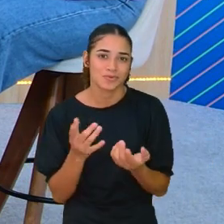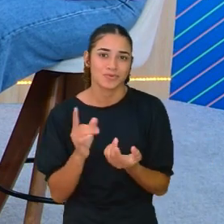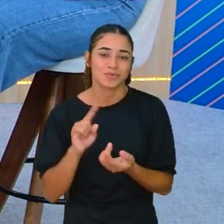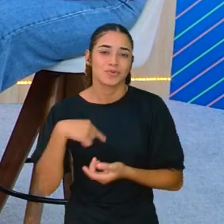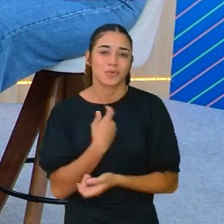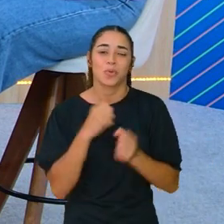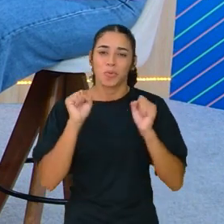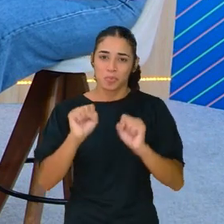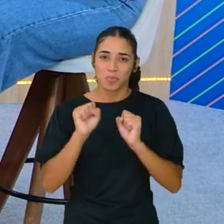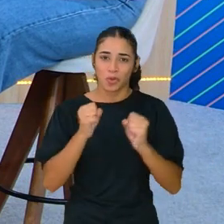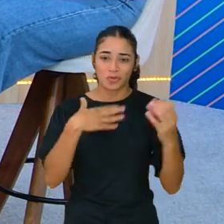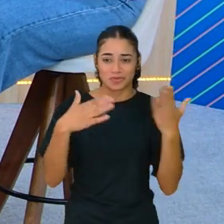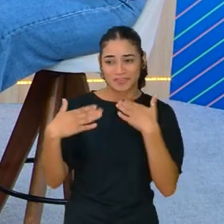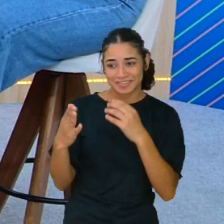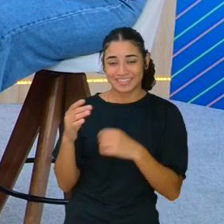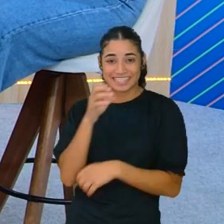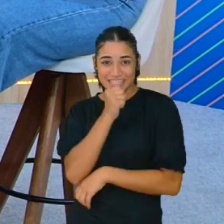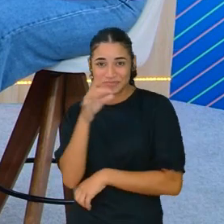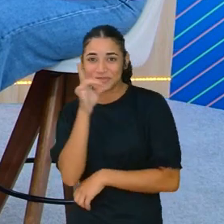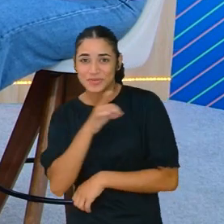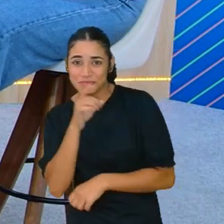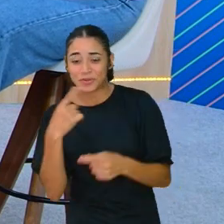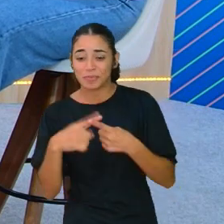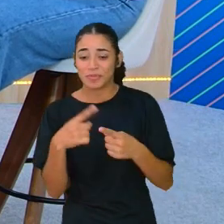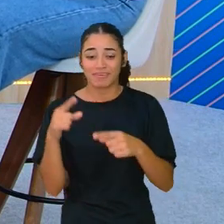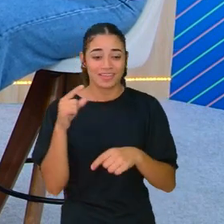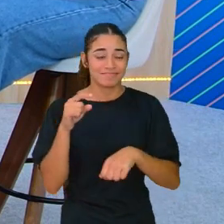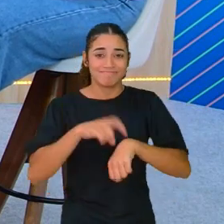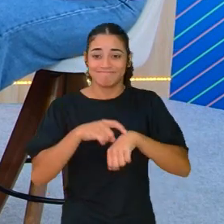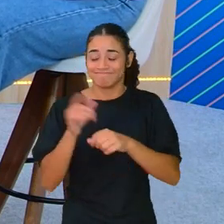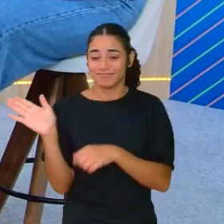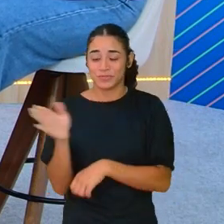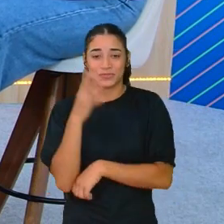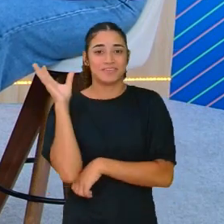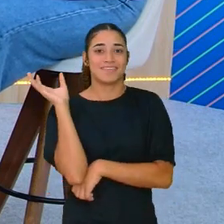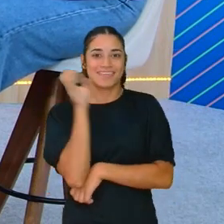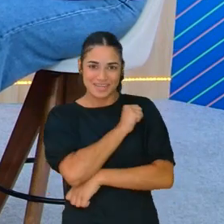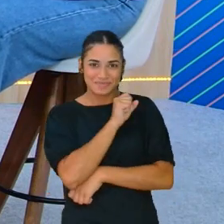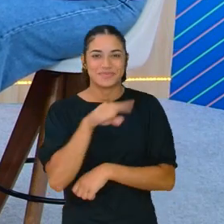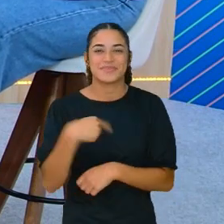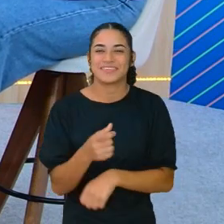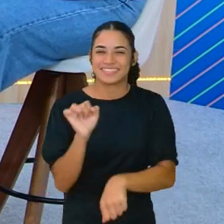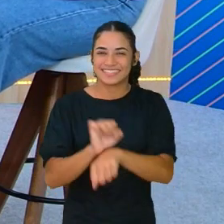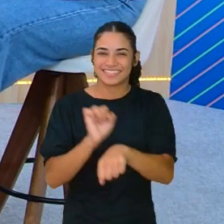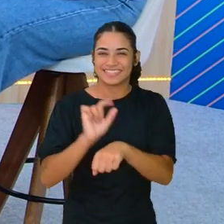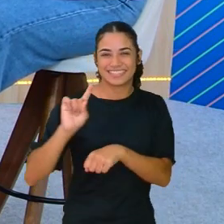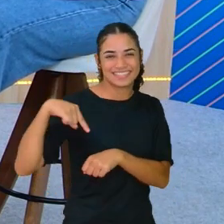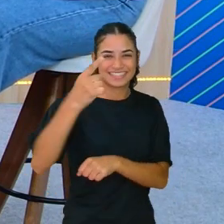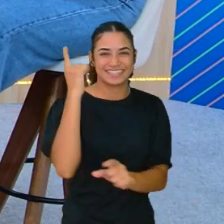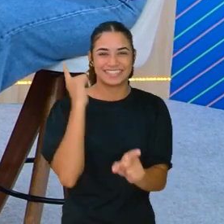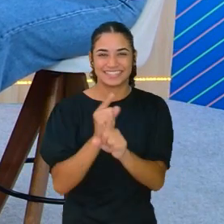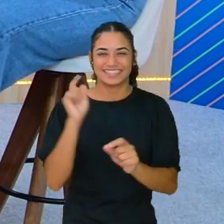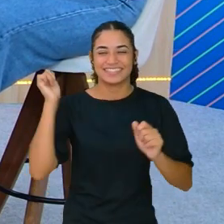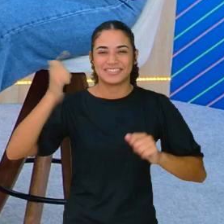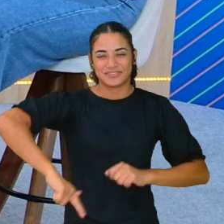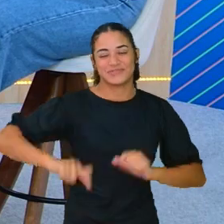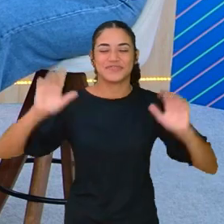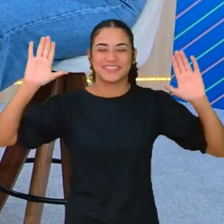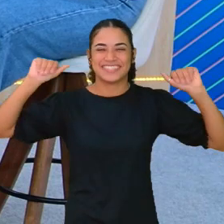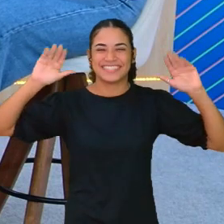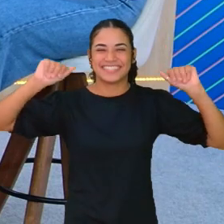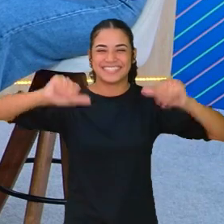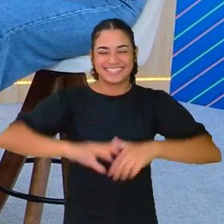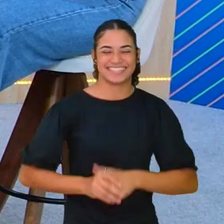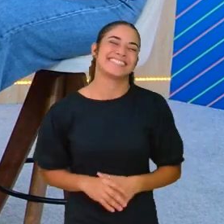bater um papo durante uma semana. É. Vai ser muito rápido. Mas aguardamos vocês no nosso próximo encontro. Tchau,